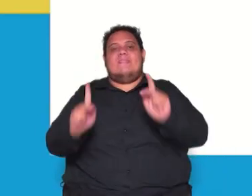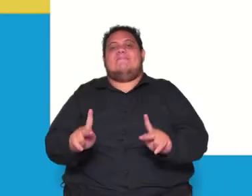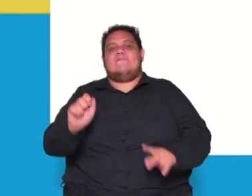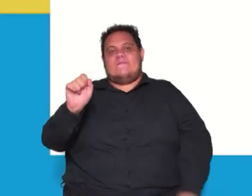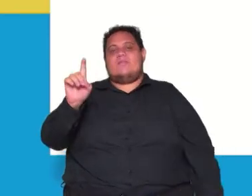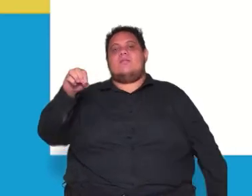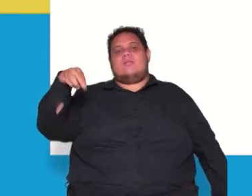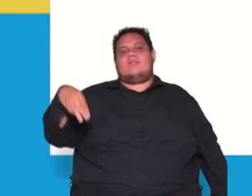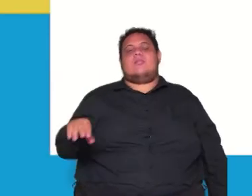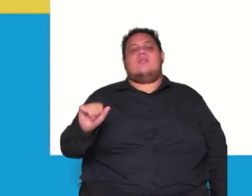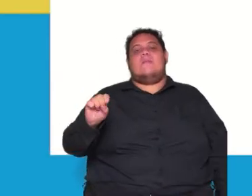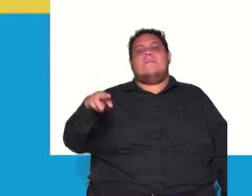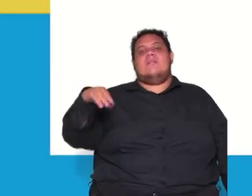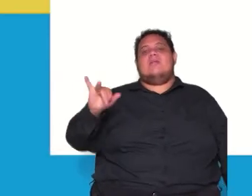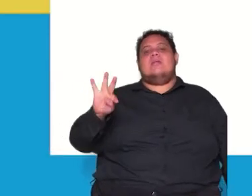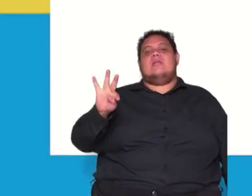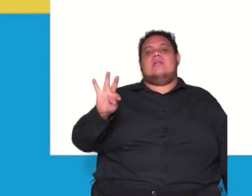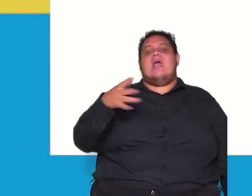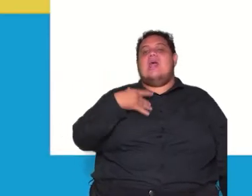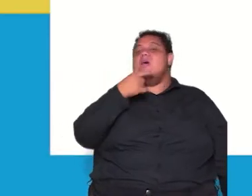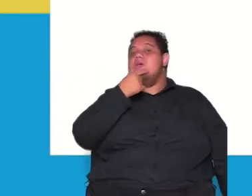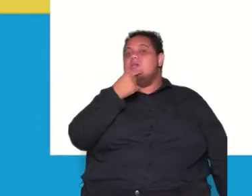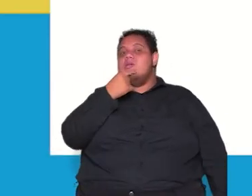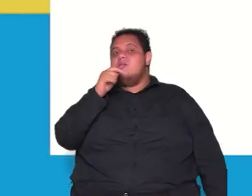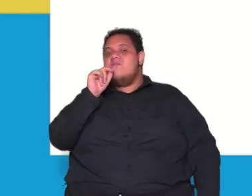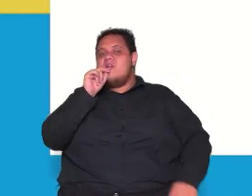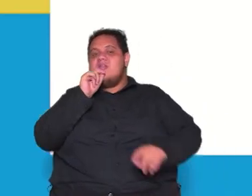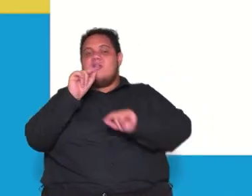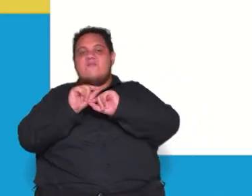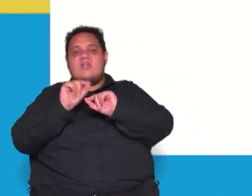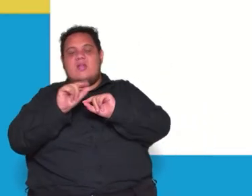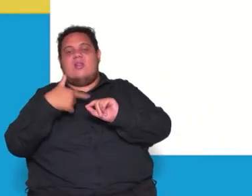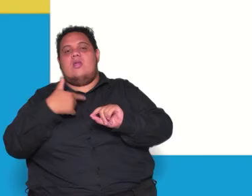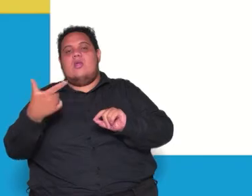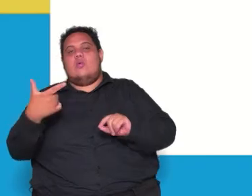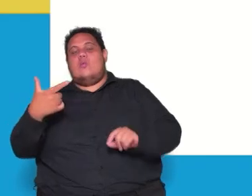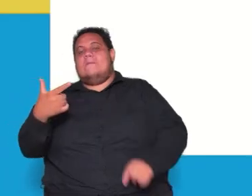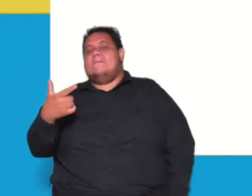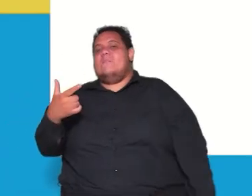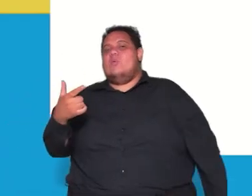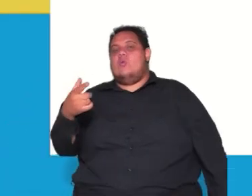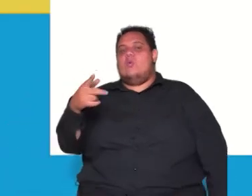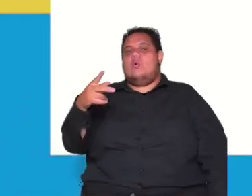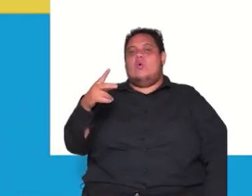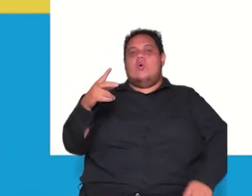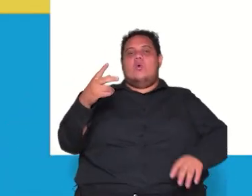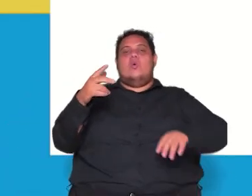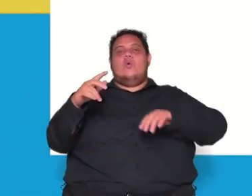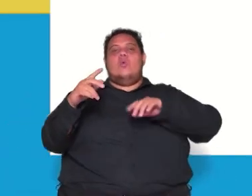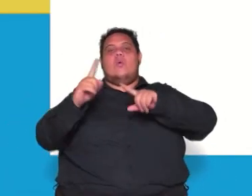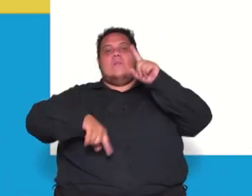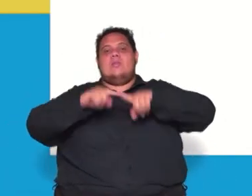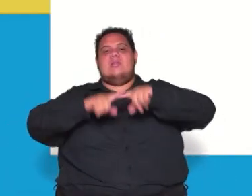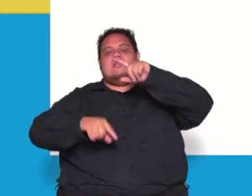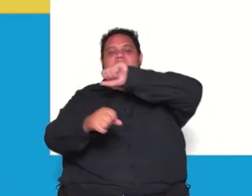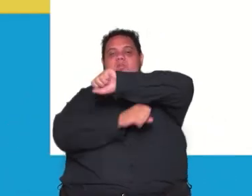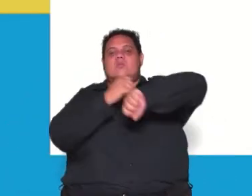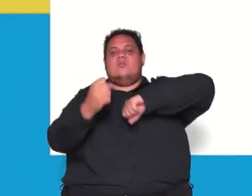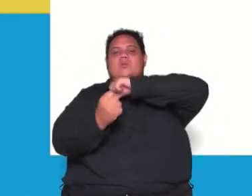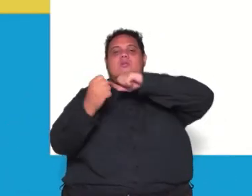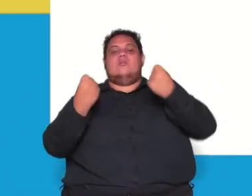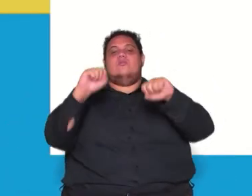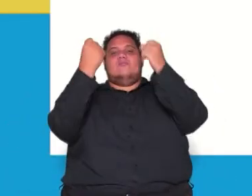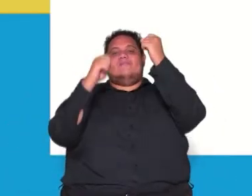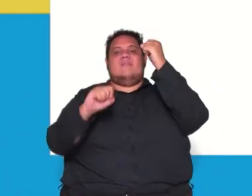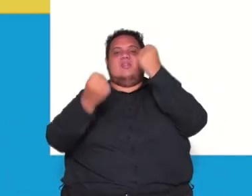Smith ele era inglês ele fala numa Inglaterra que está vivendo a plena revolução industrial ele inaugura o que a gente chama de liberalismo